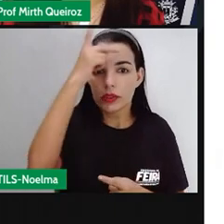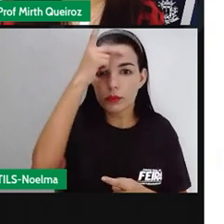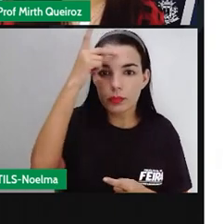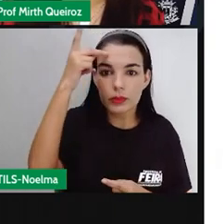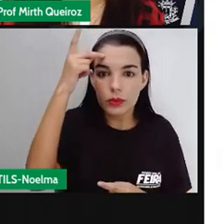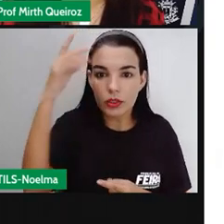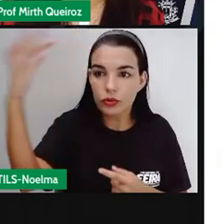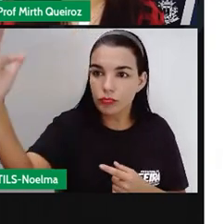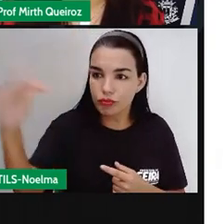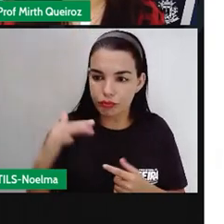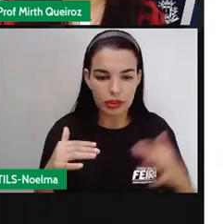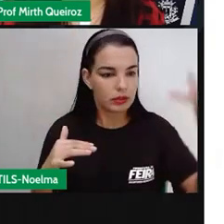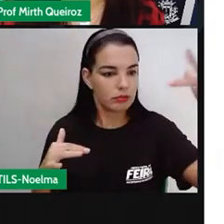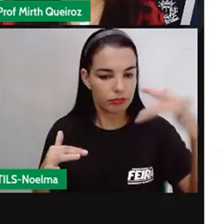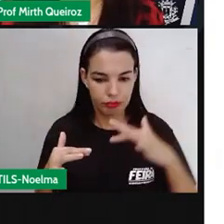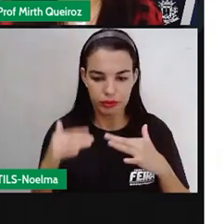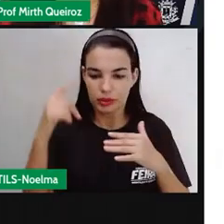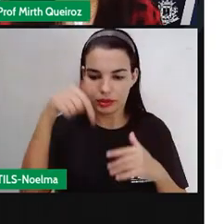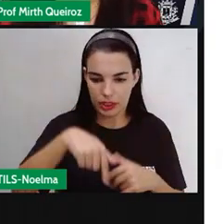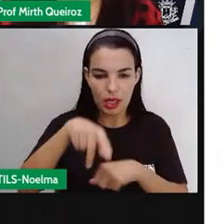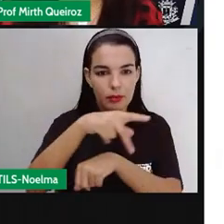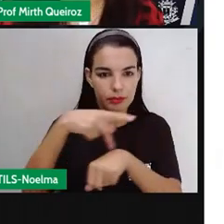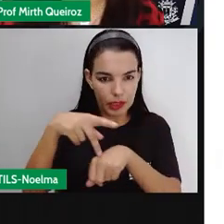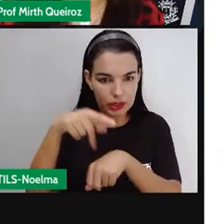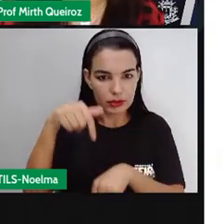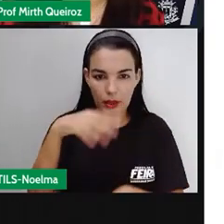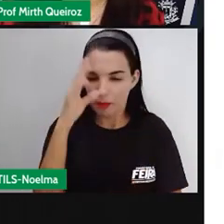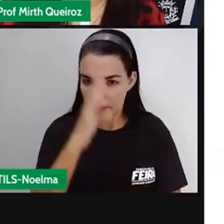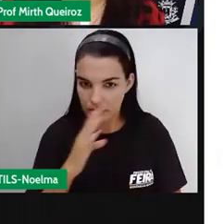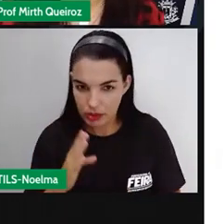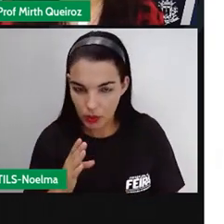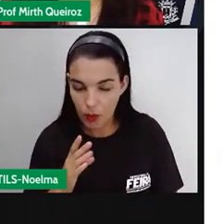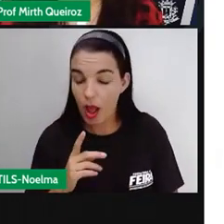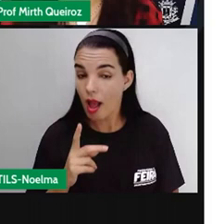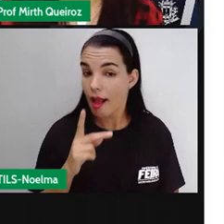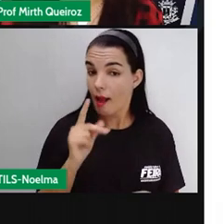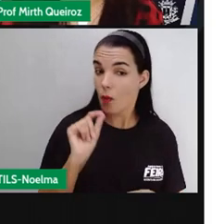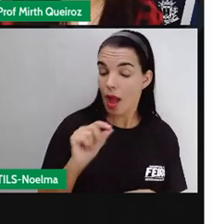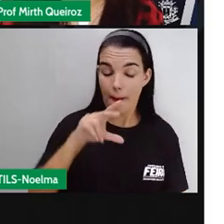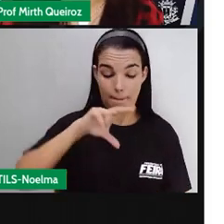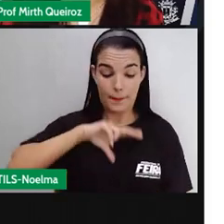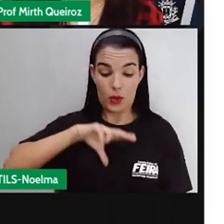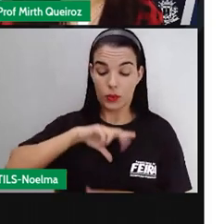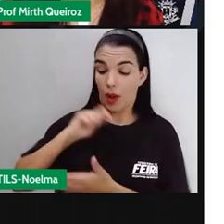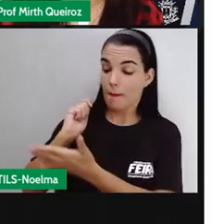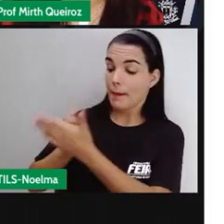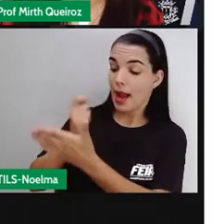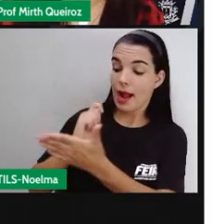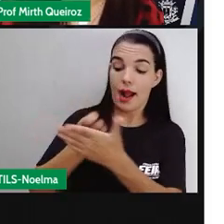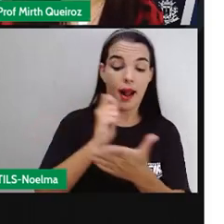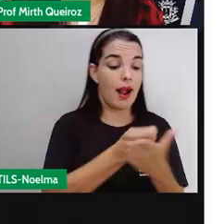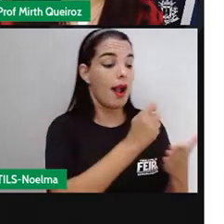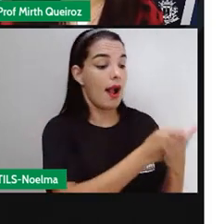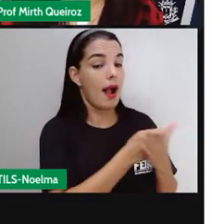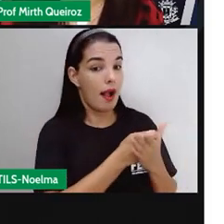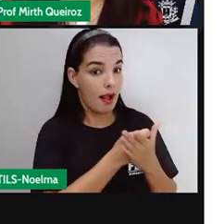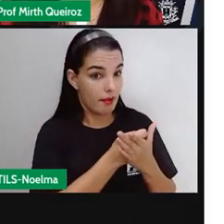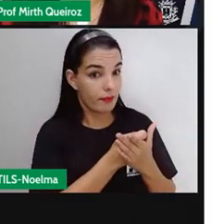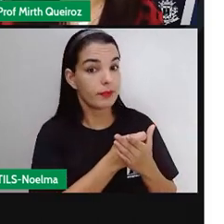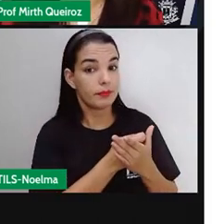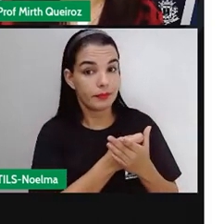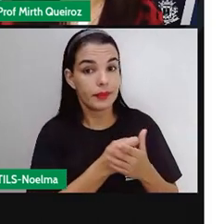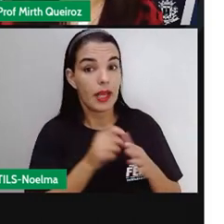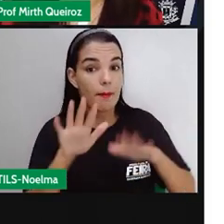financiada pelo poder público, até porque se tinha esse interesse, que foi aí por volta de 1886, cerca de